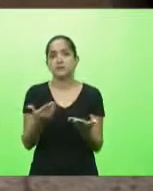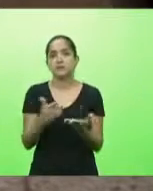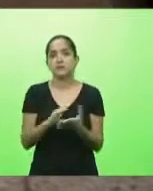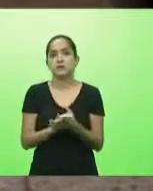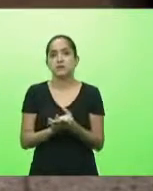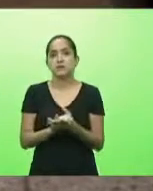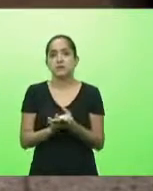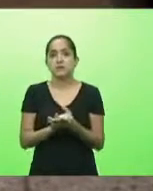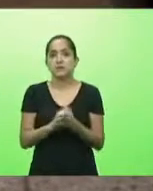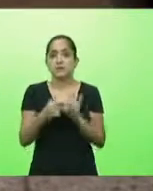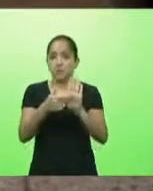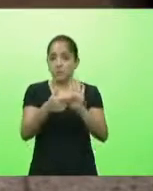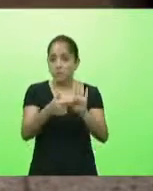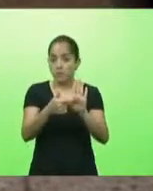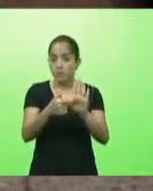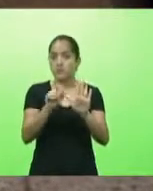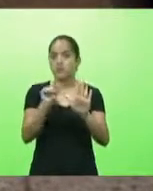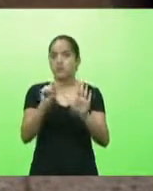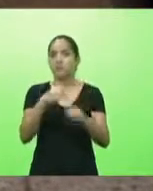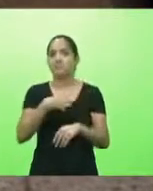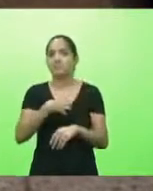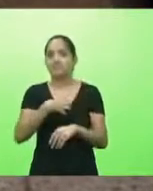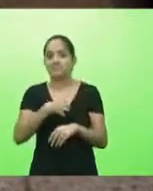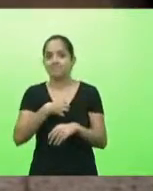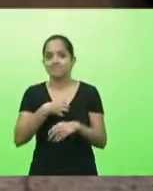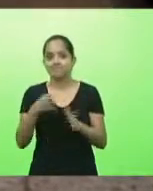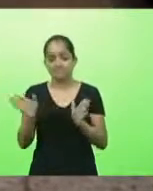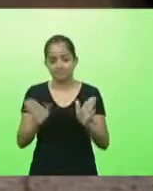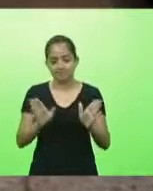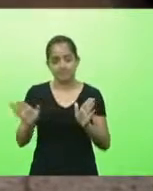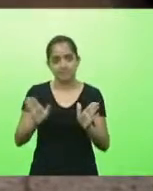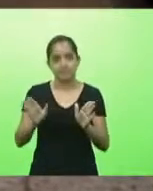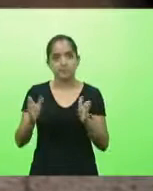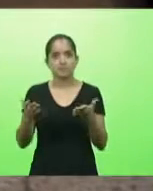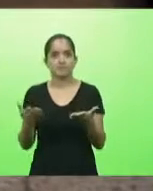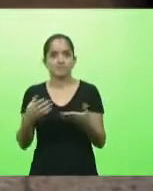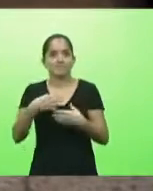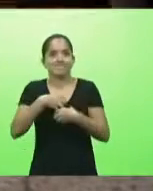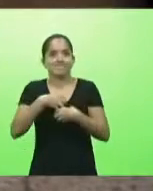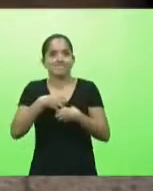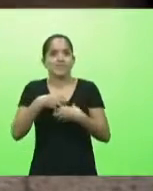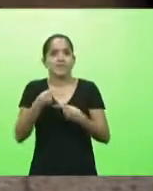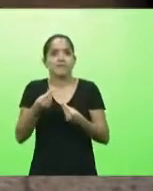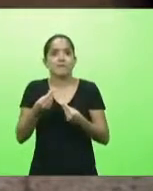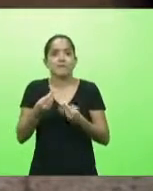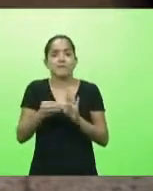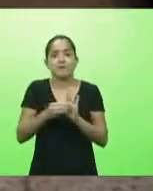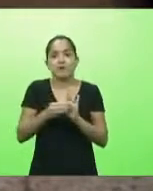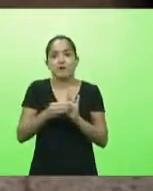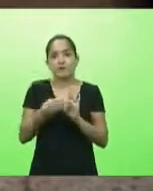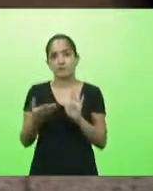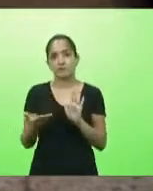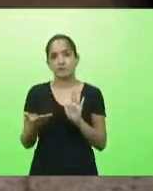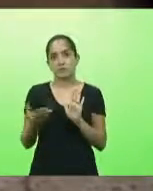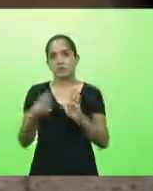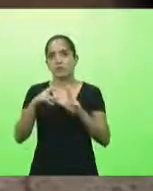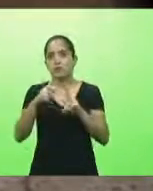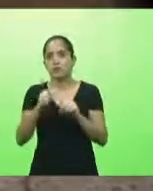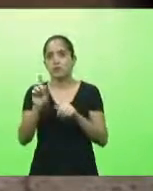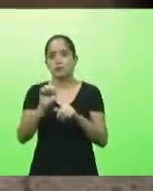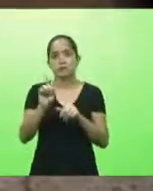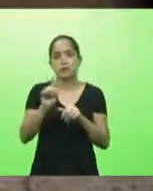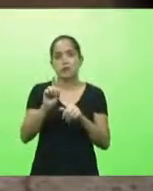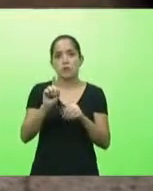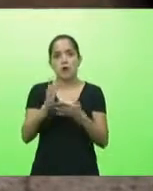mostra algo que eu tenho sentido muito durante essa pandemia a falta de sensibilidade de um setor da sociedade não todos mas de